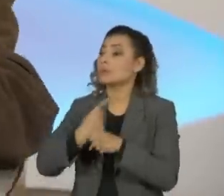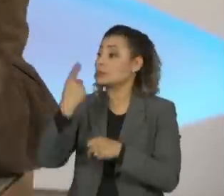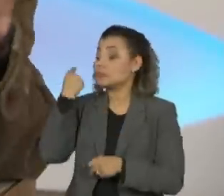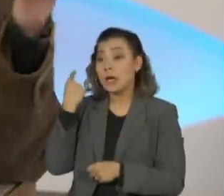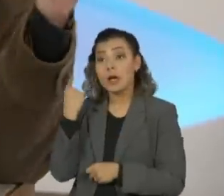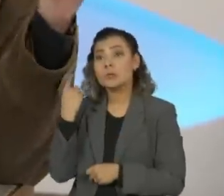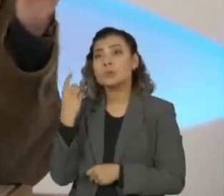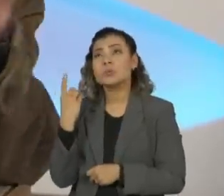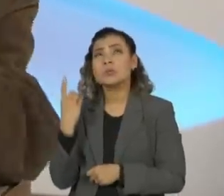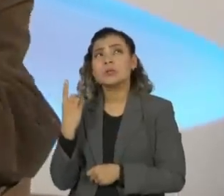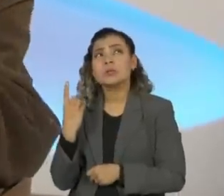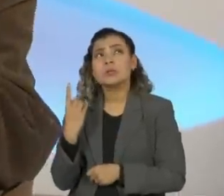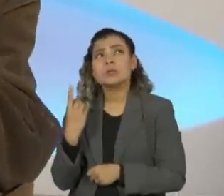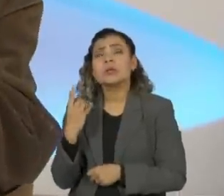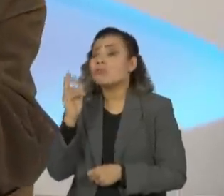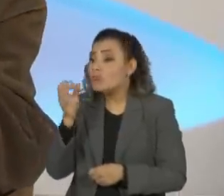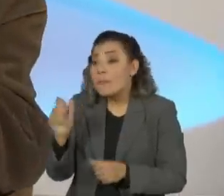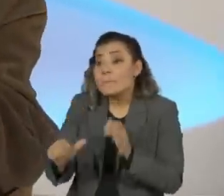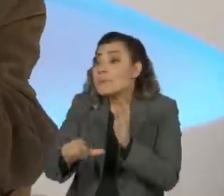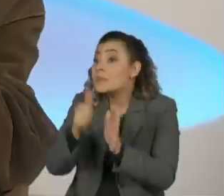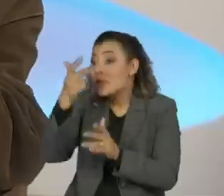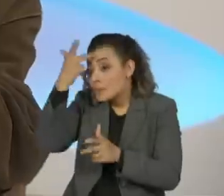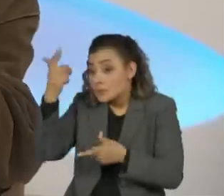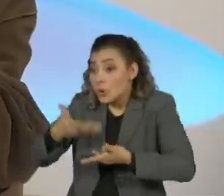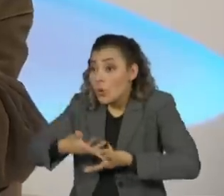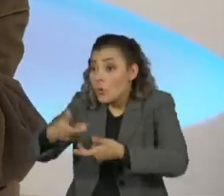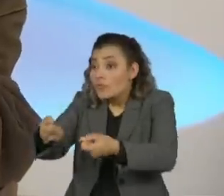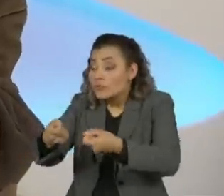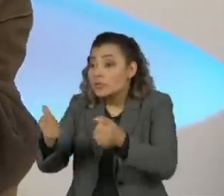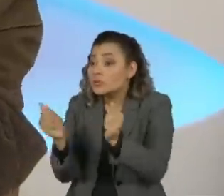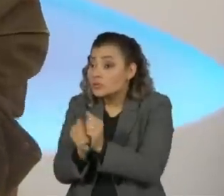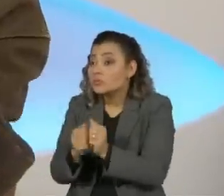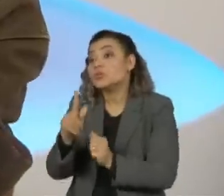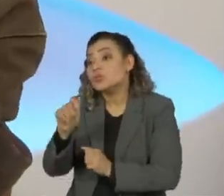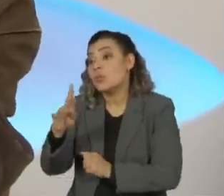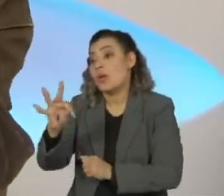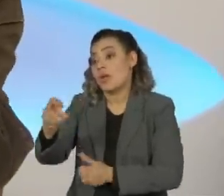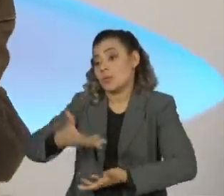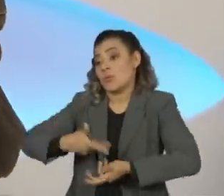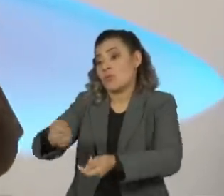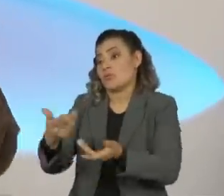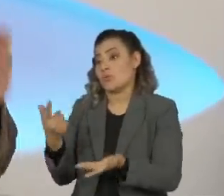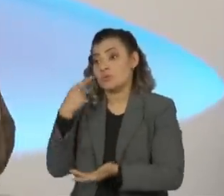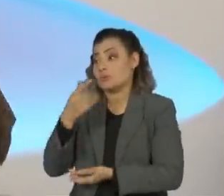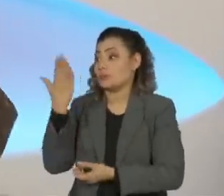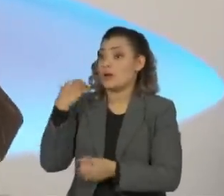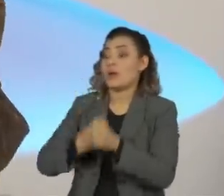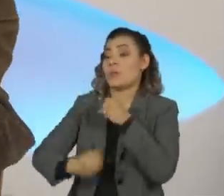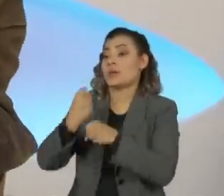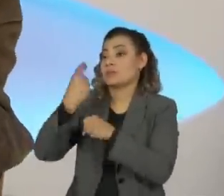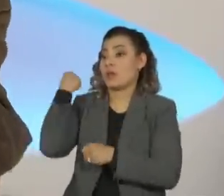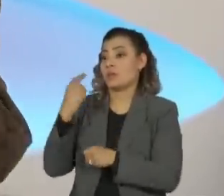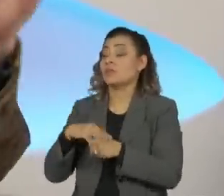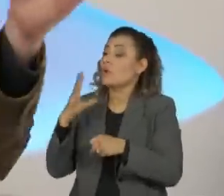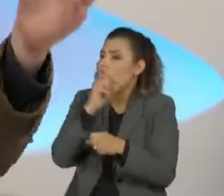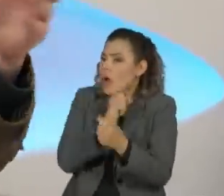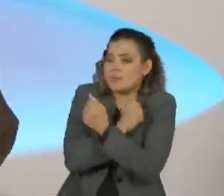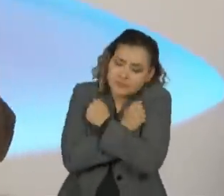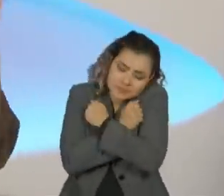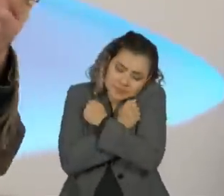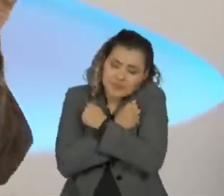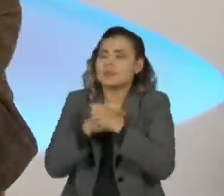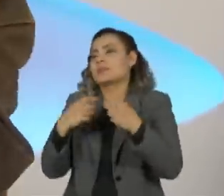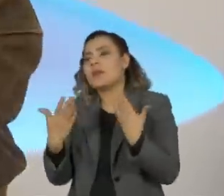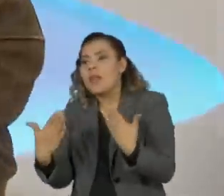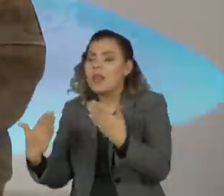primeira defecção, a primeira pessoa a me convidar para fazer o programa da Catraca Alívio foi o Gilberto. Eu fui lá, a gente se abraçou, eu falei, ah, que alívio, que alívio, que